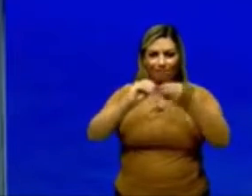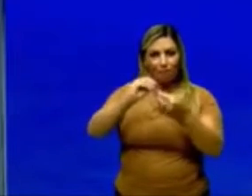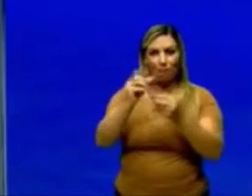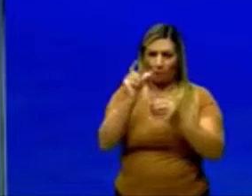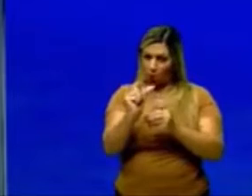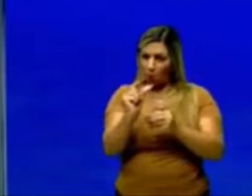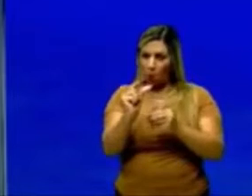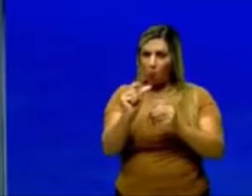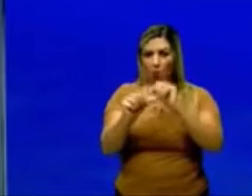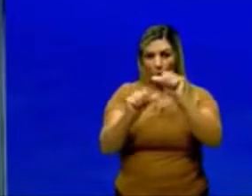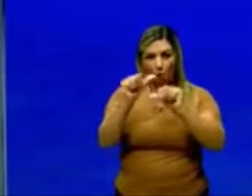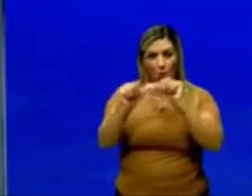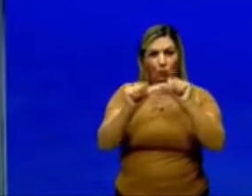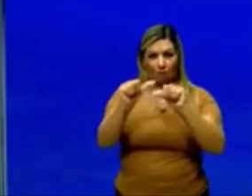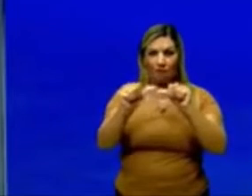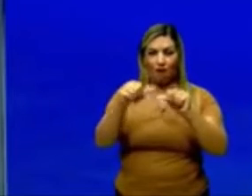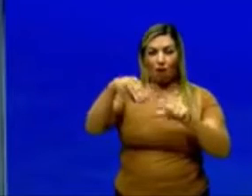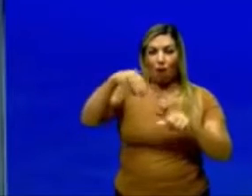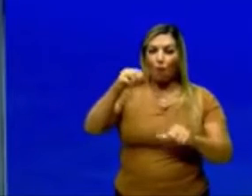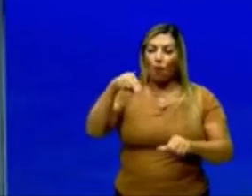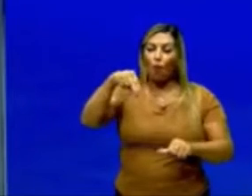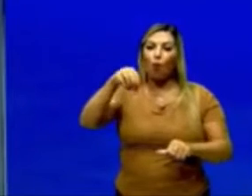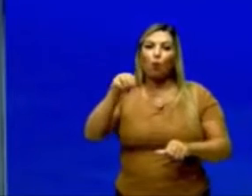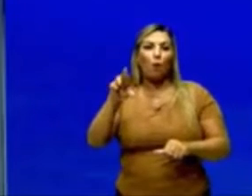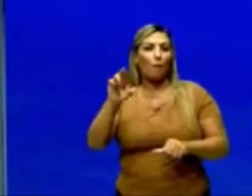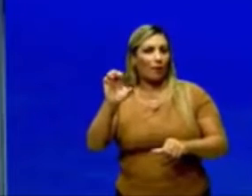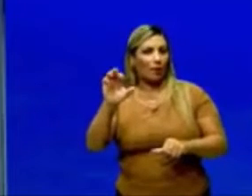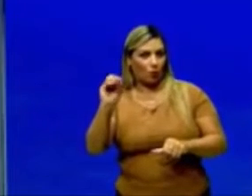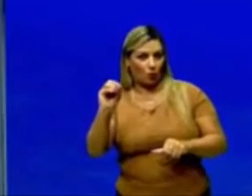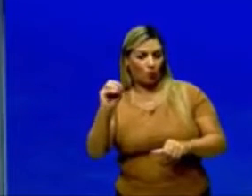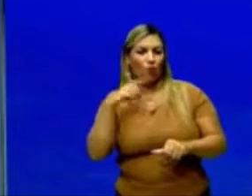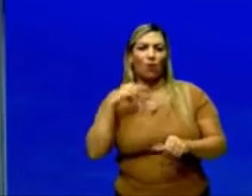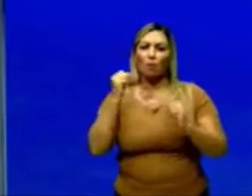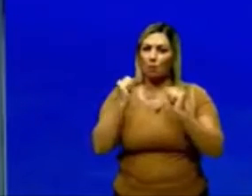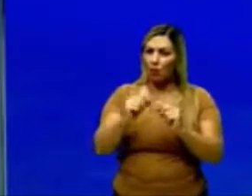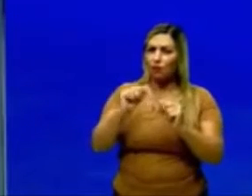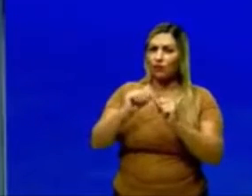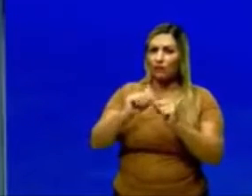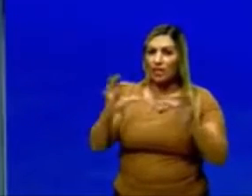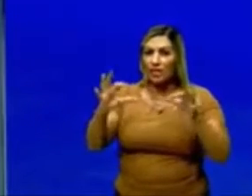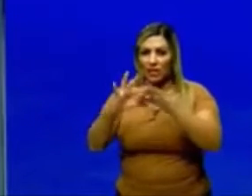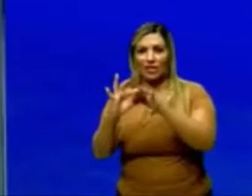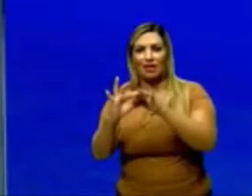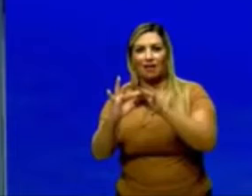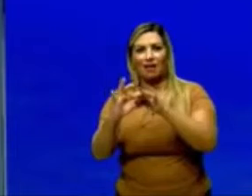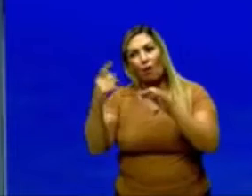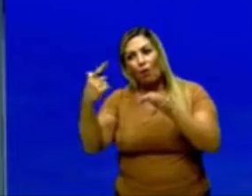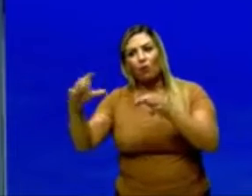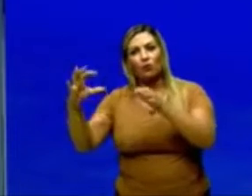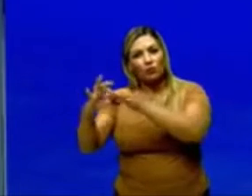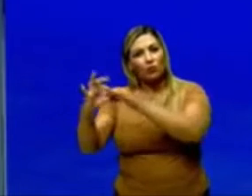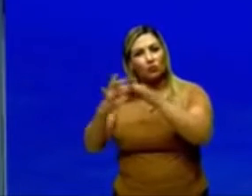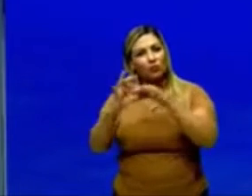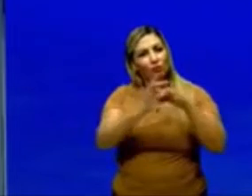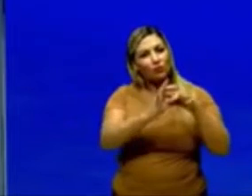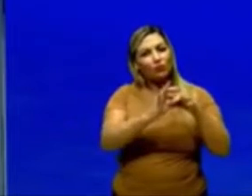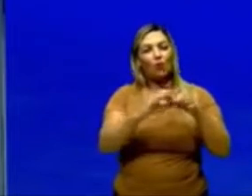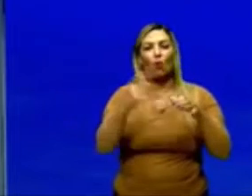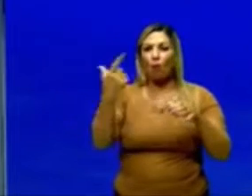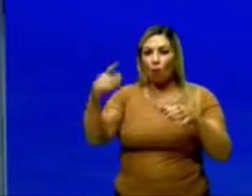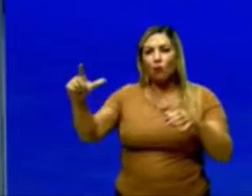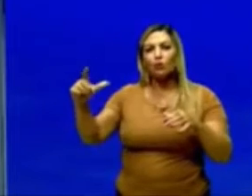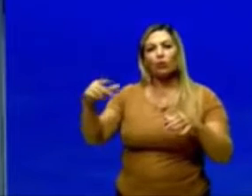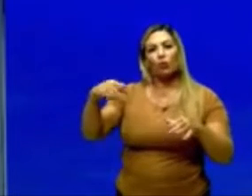né, nesse monômero, então eu posso fazer com que ele interligue a uma outra molécula, a um outro